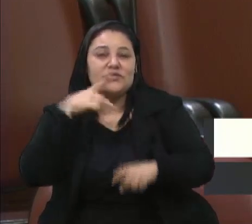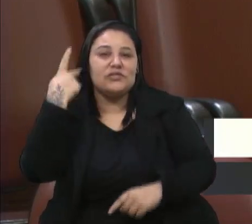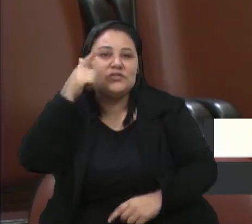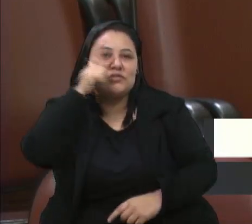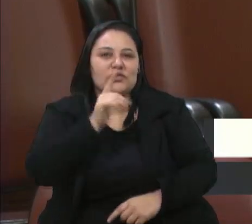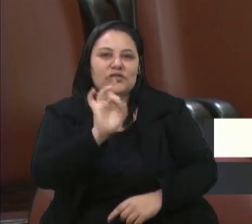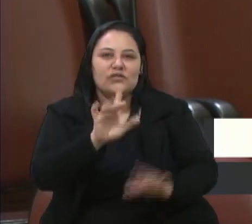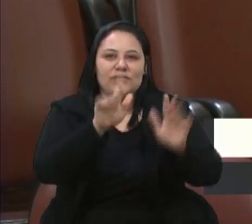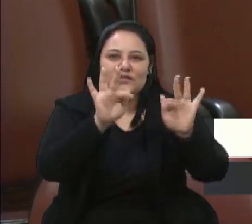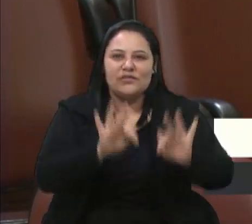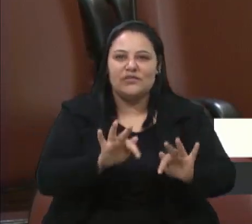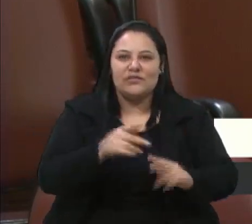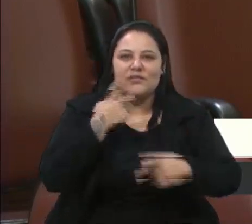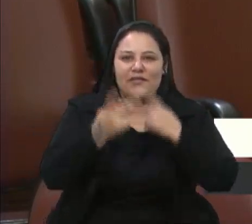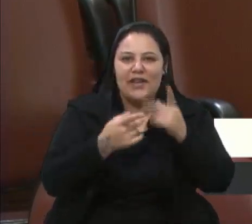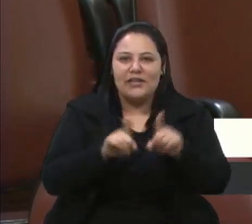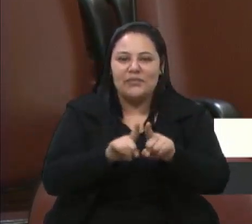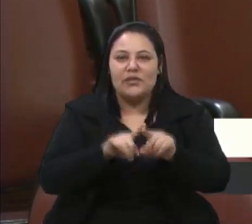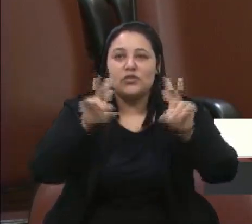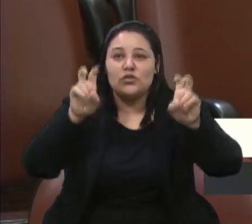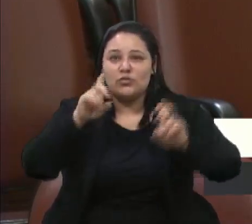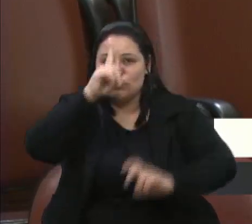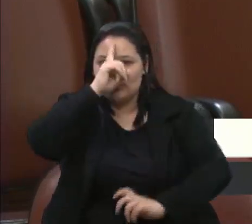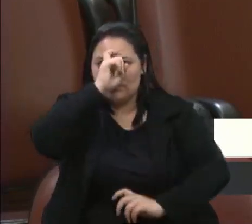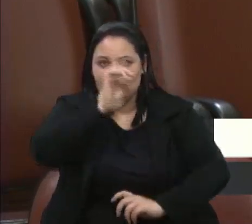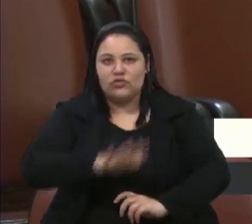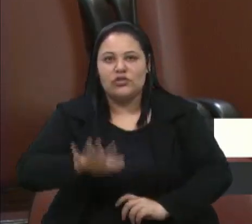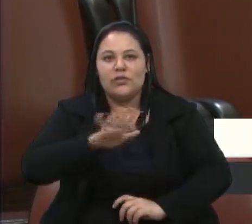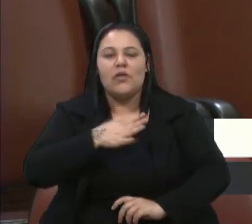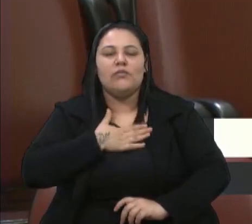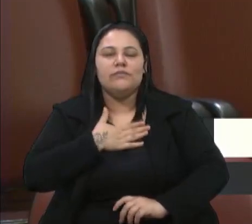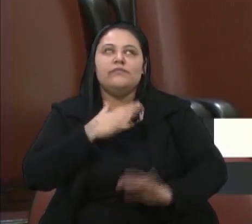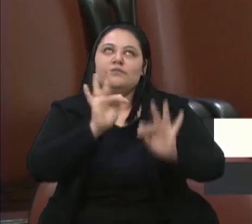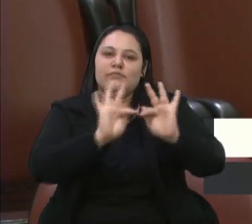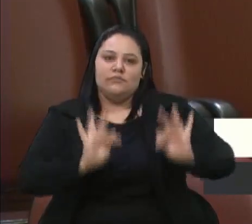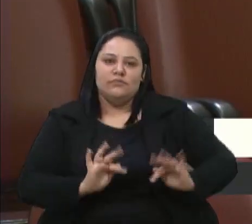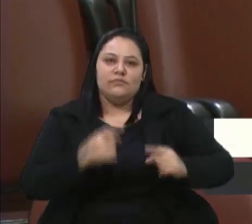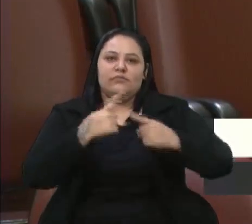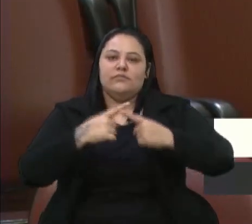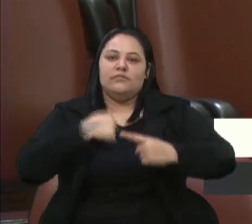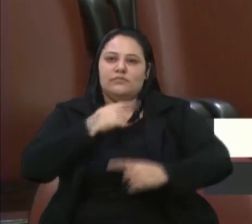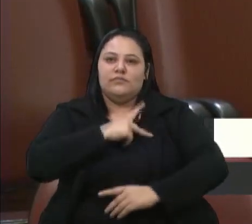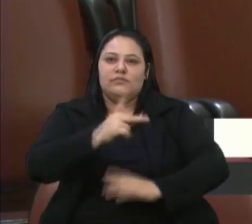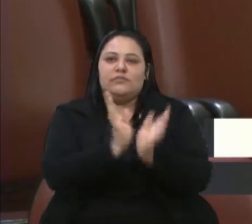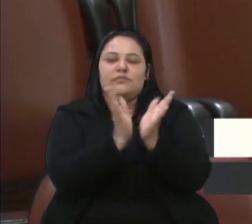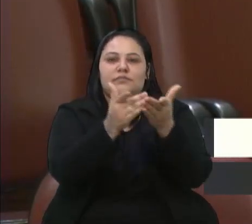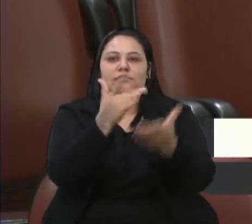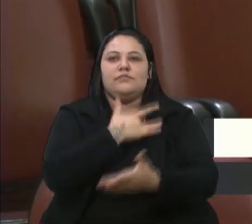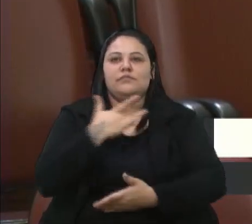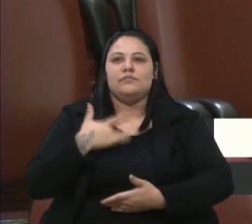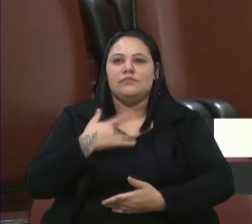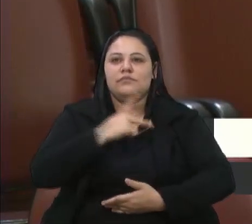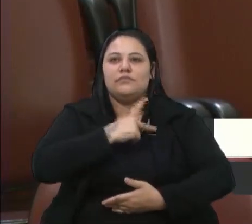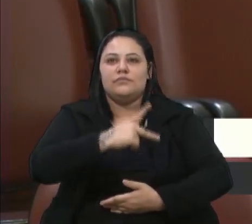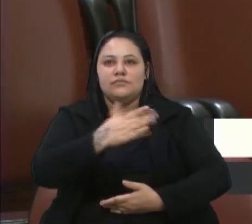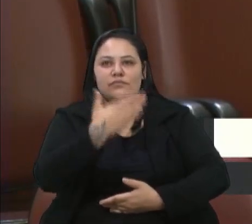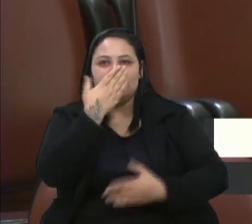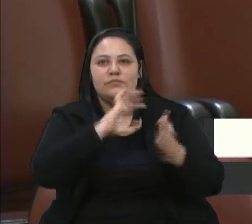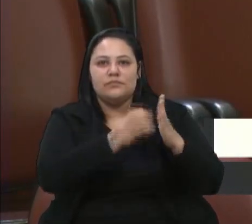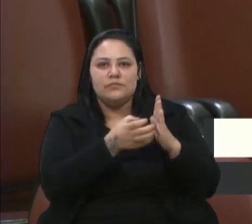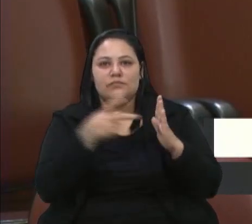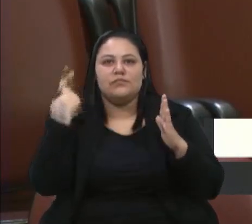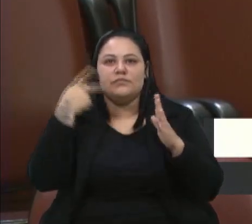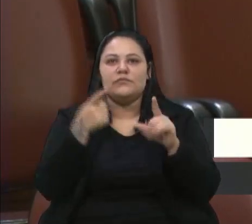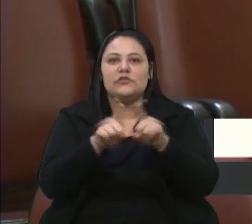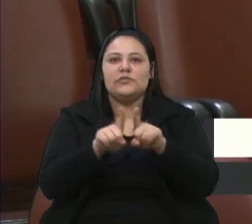sobre o Hospital Geral. Eu fico feliz porque fui presidente da Comissão de Saúde, presidente da Frente Parlamentar,